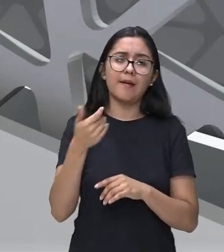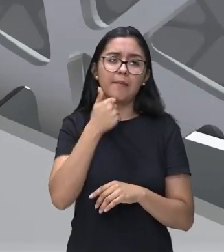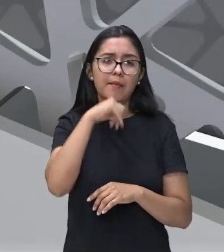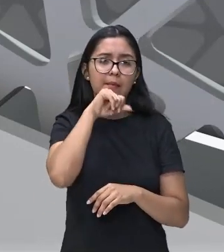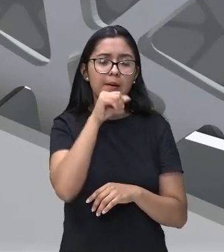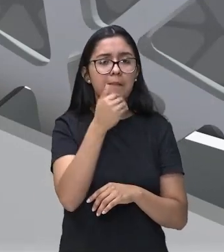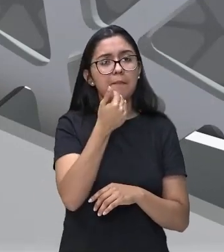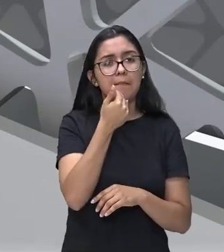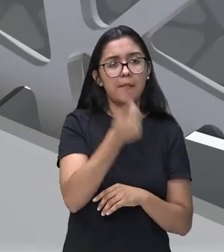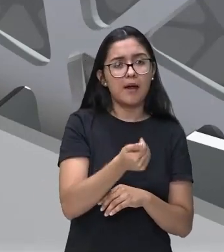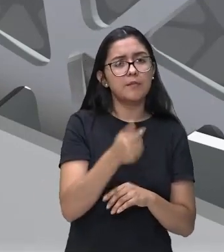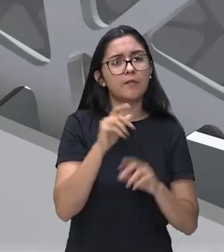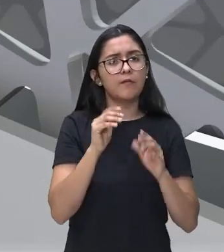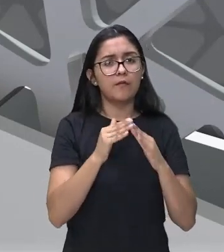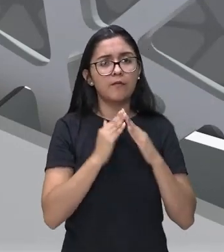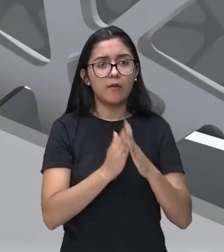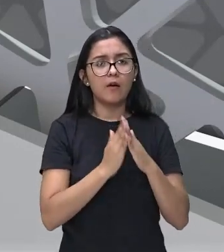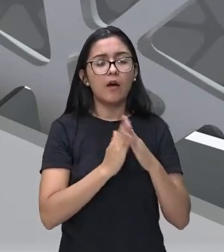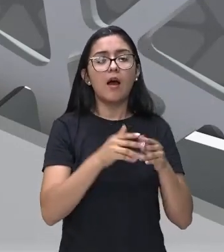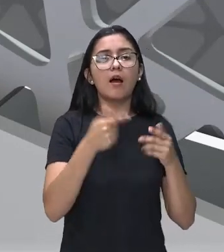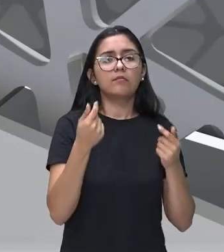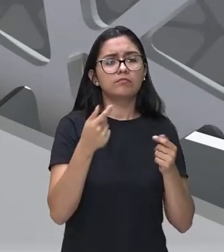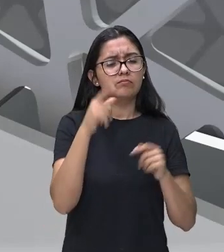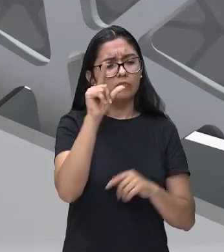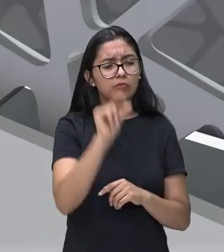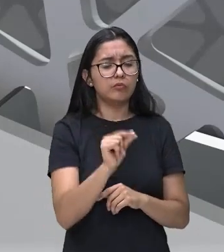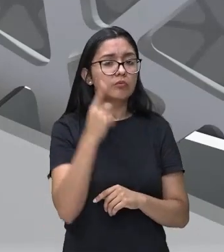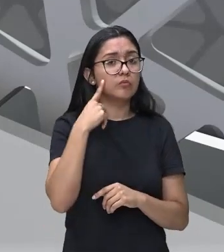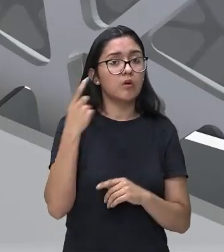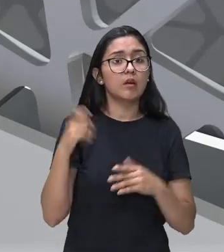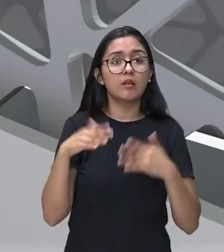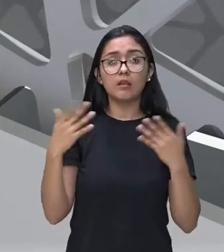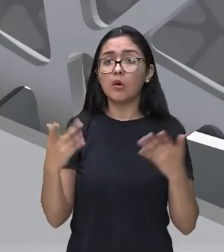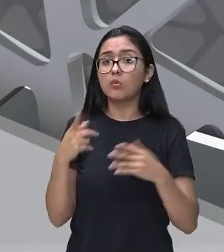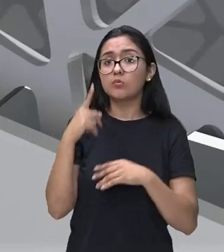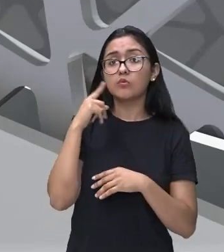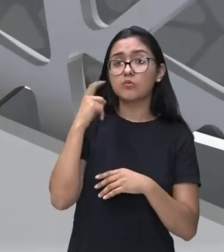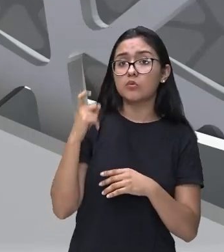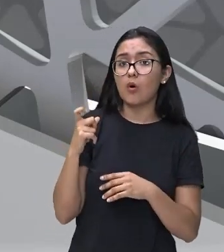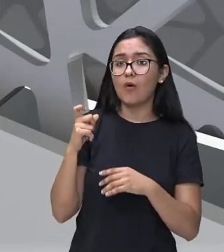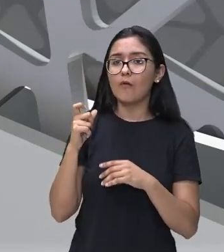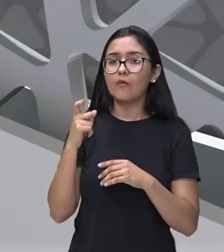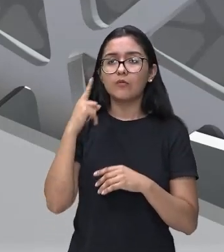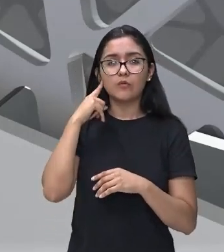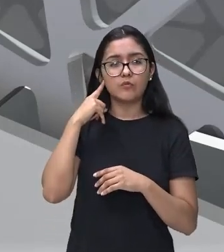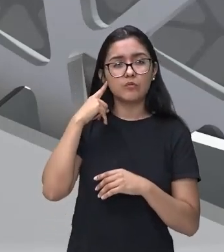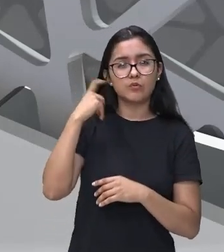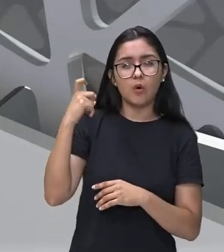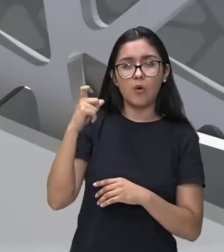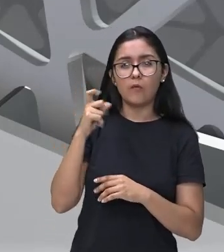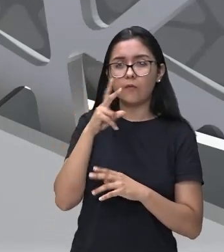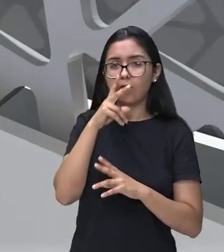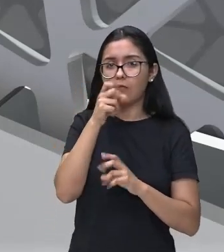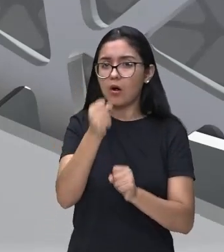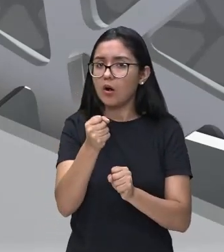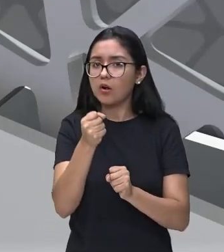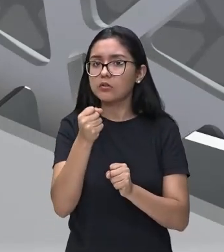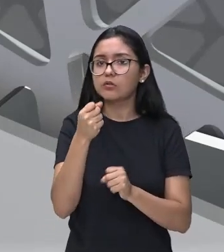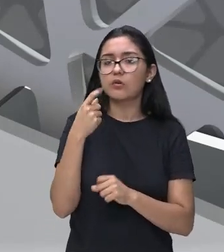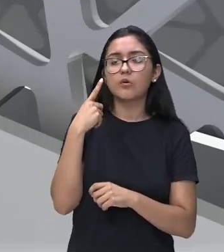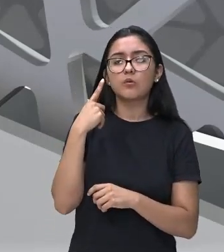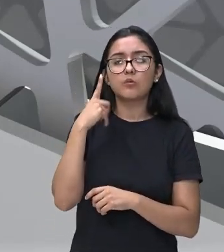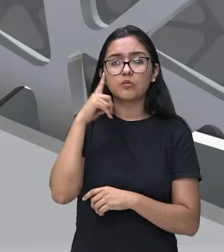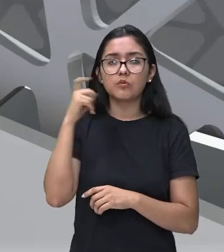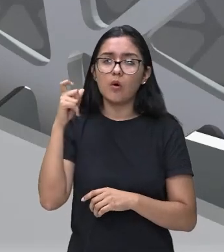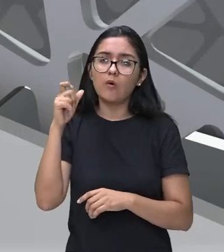som. É isso? Abaixa o volume. Então, são sons fortes e sons fracos. Certo? Não são sons altos